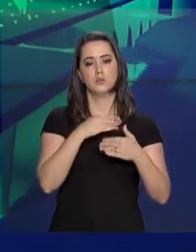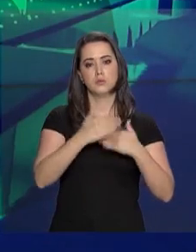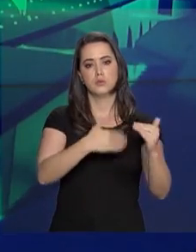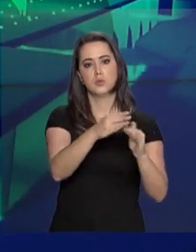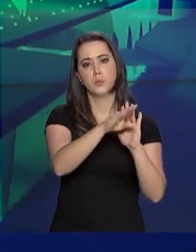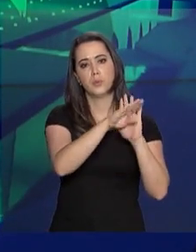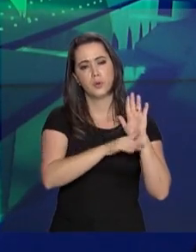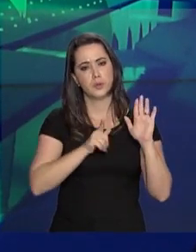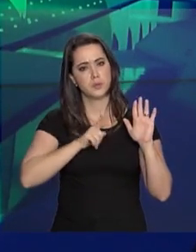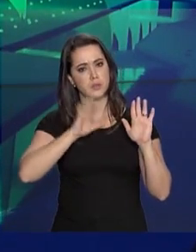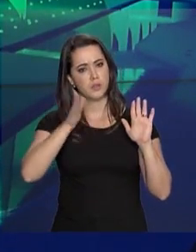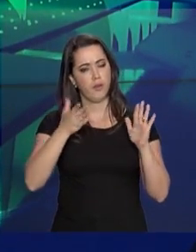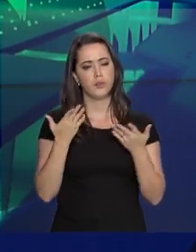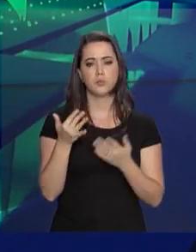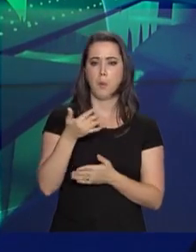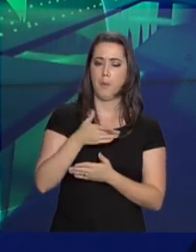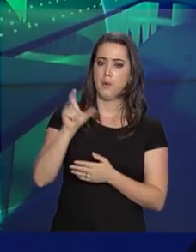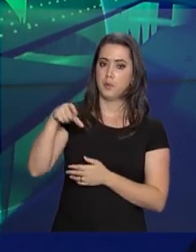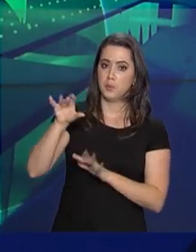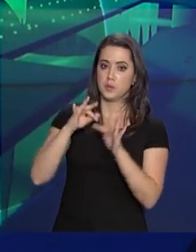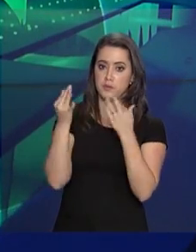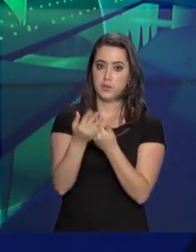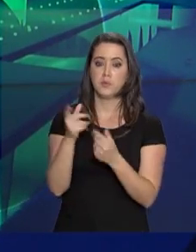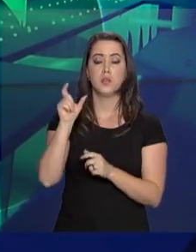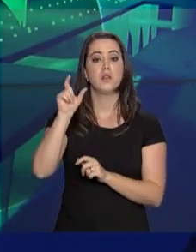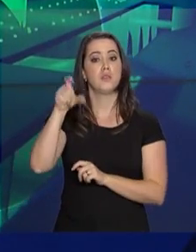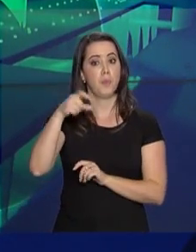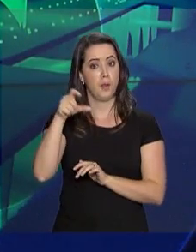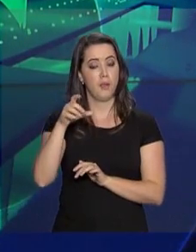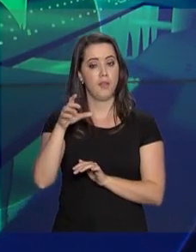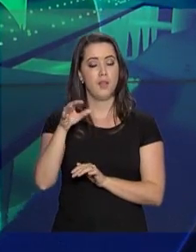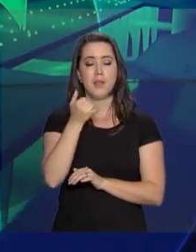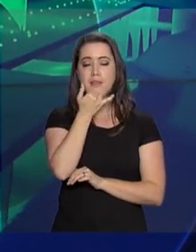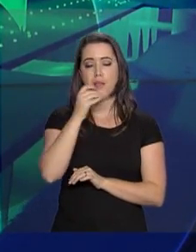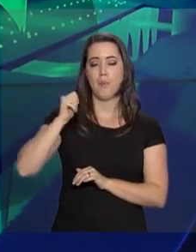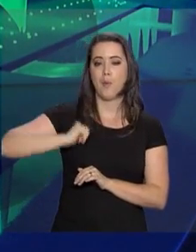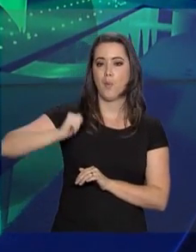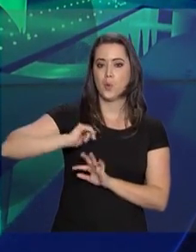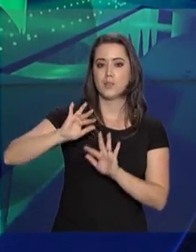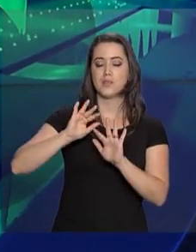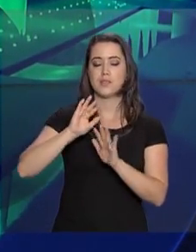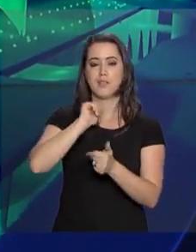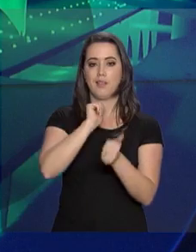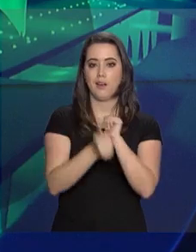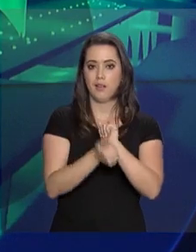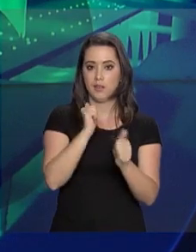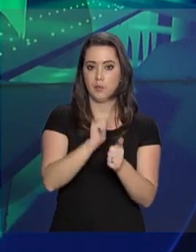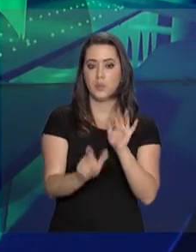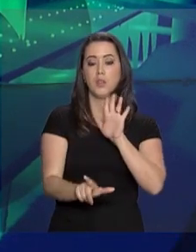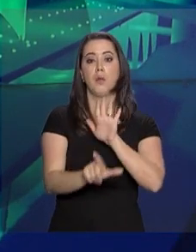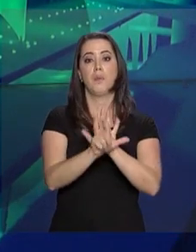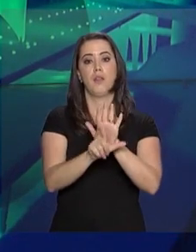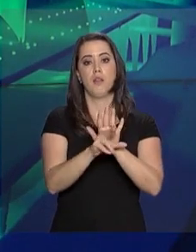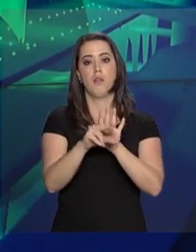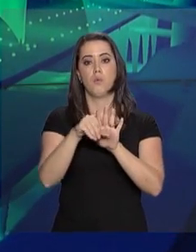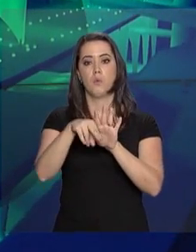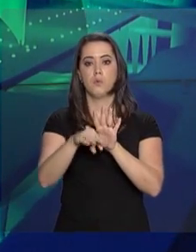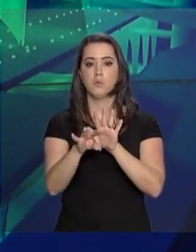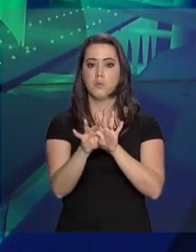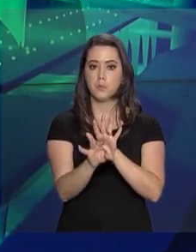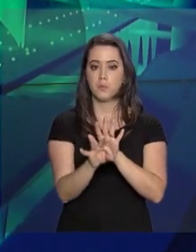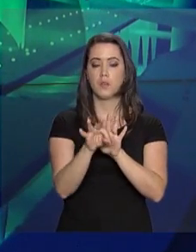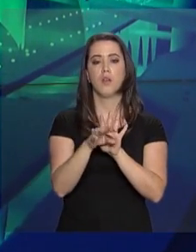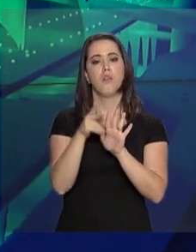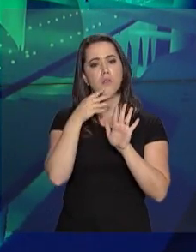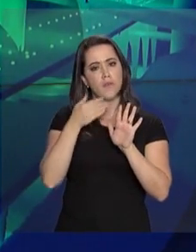existentes nessas áreas, como o Bolsa Família e o Bolsa Atleta, além da Lei Rouanet. Em seu discurso, Osmar Terra garantiu que vai